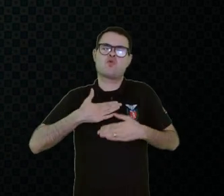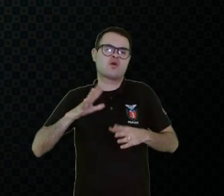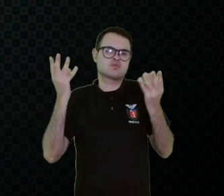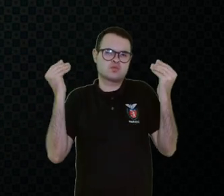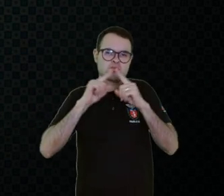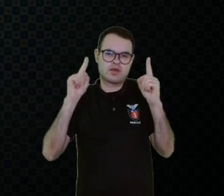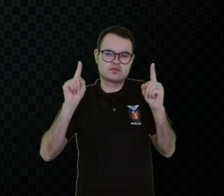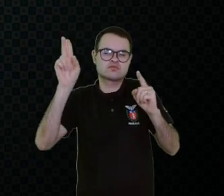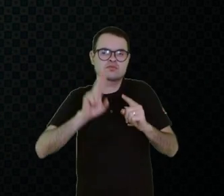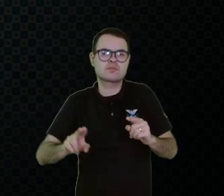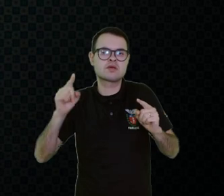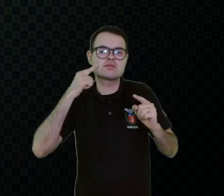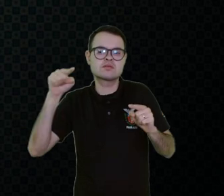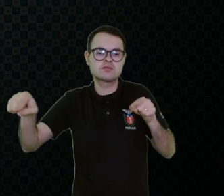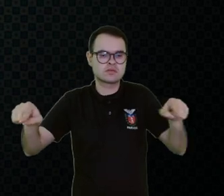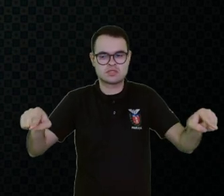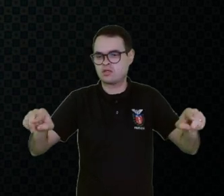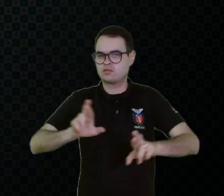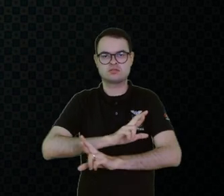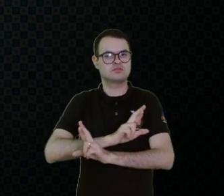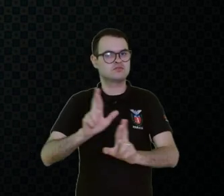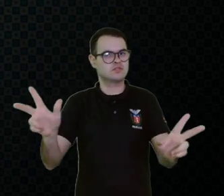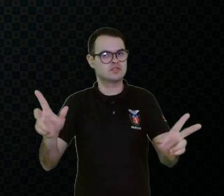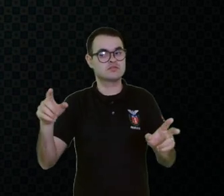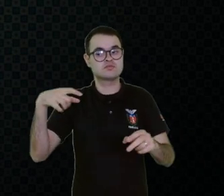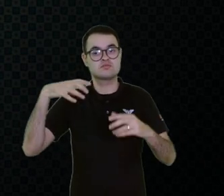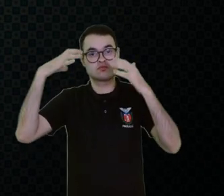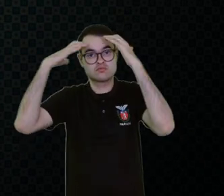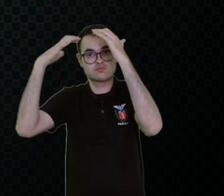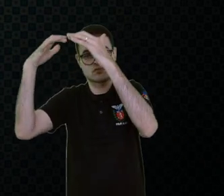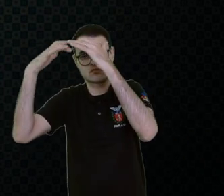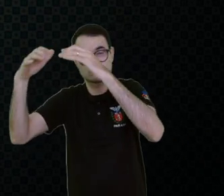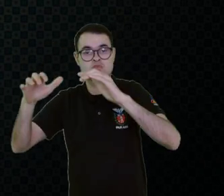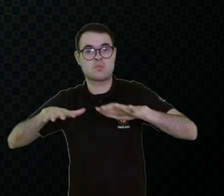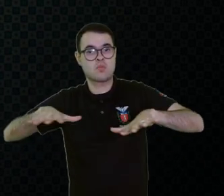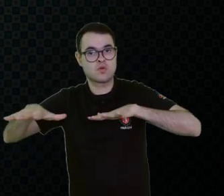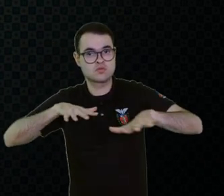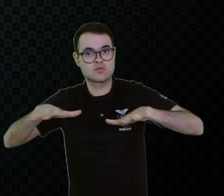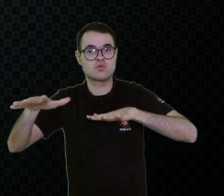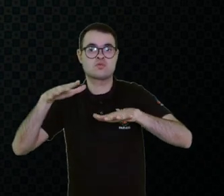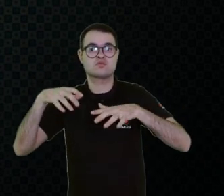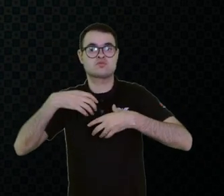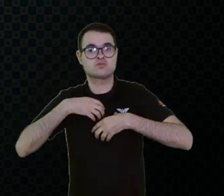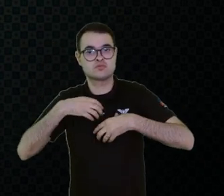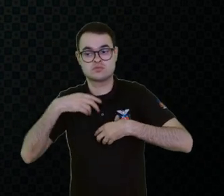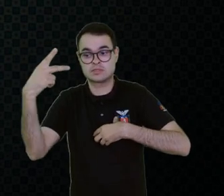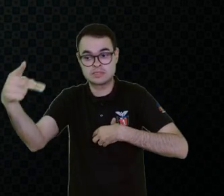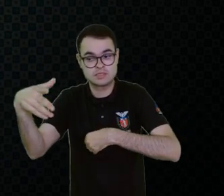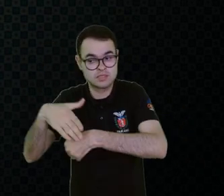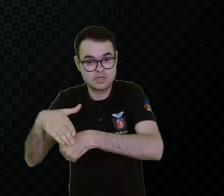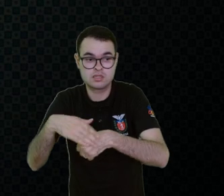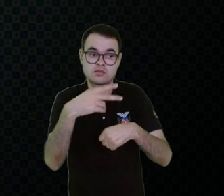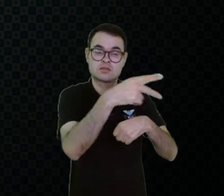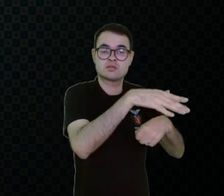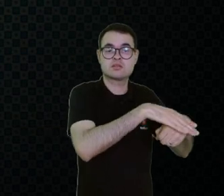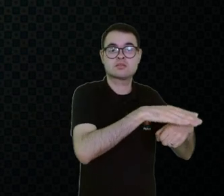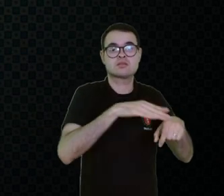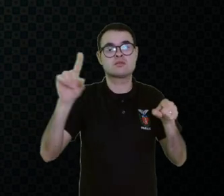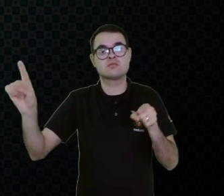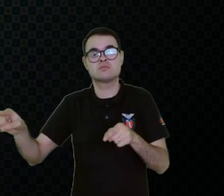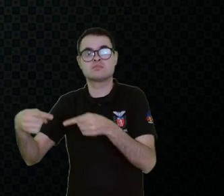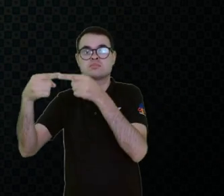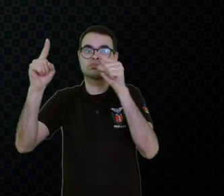personalizadas, de acordo com a capacidade visual, cognitiva, motora, posicionamento do estudante que vai utilizar.